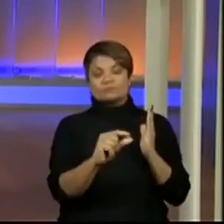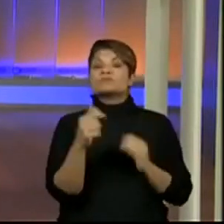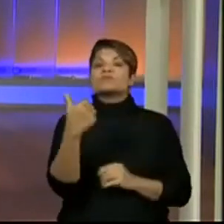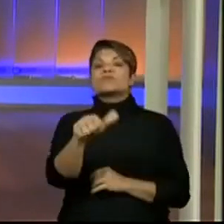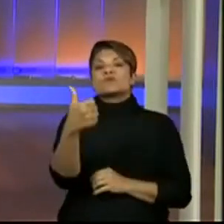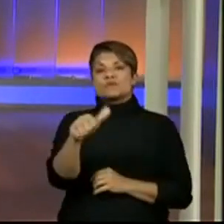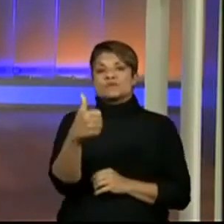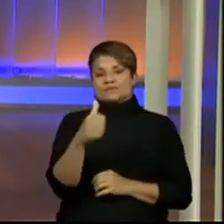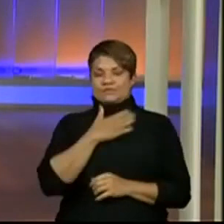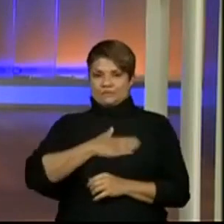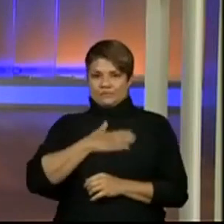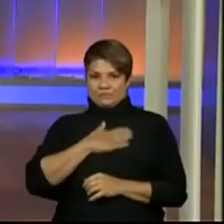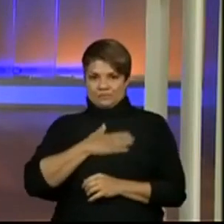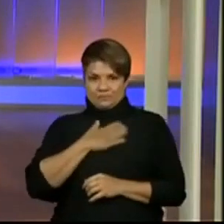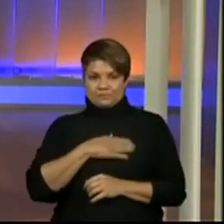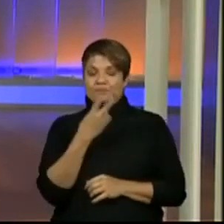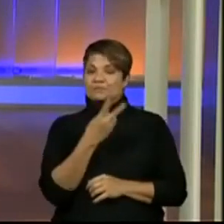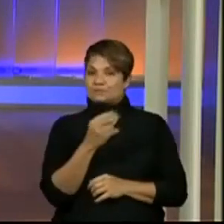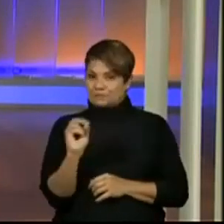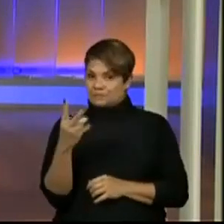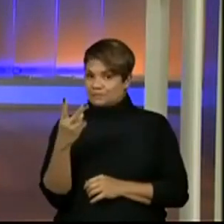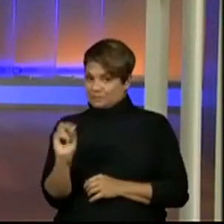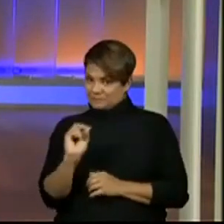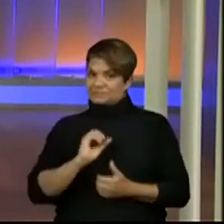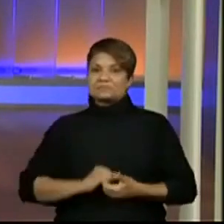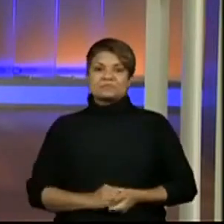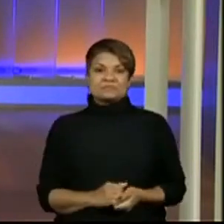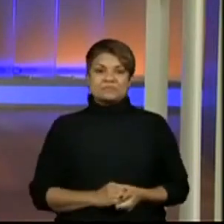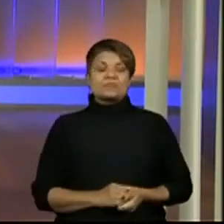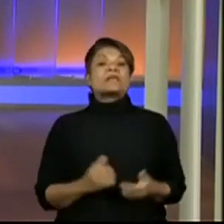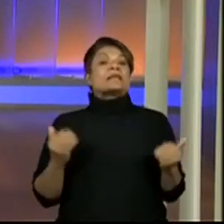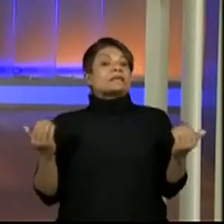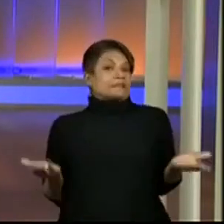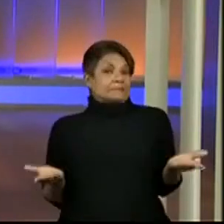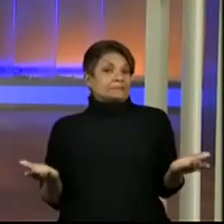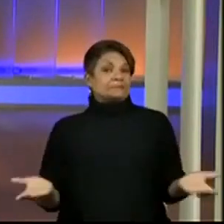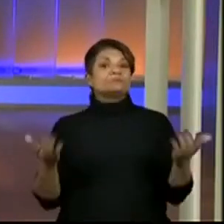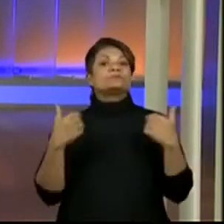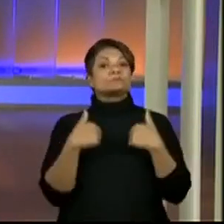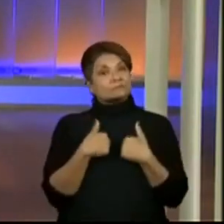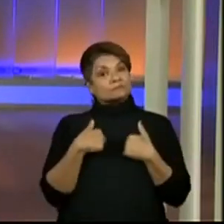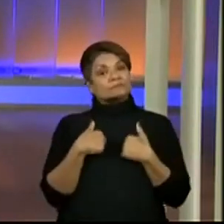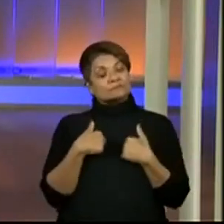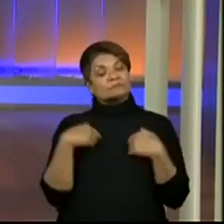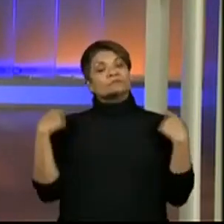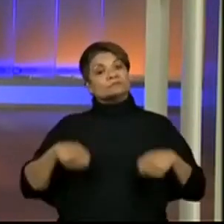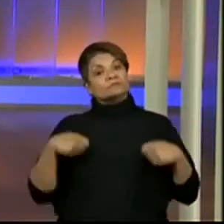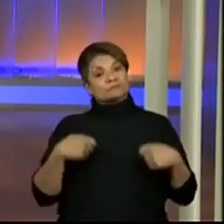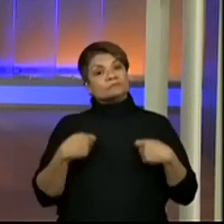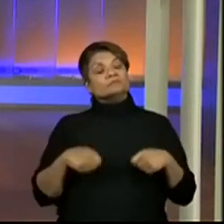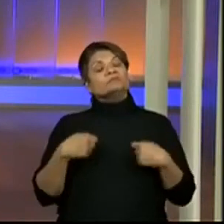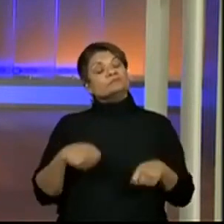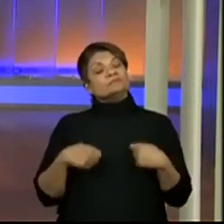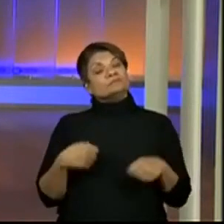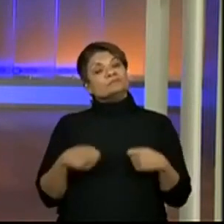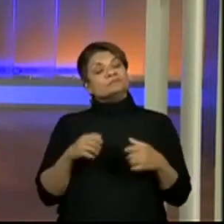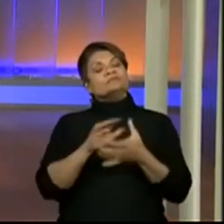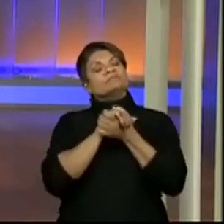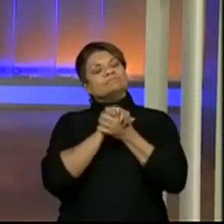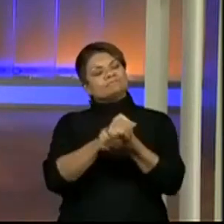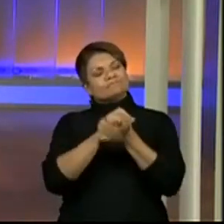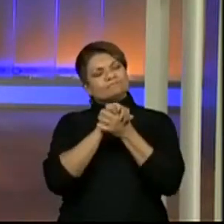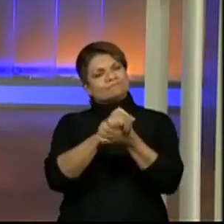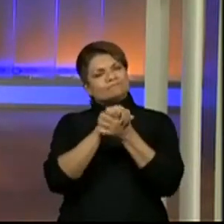11 de agosto de 2020. E eu preciso, antes de começar a aula, parabenizar